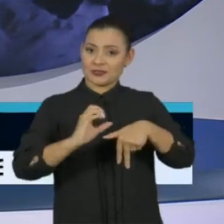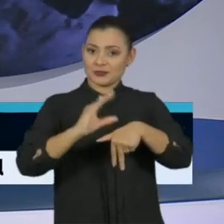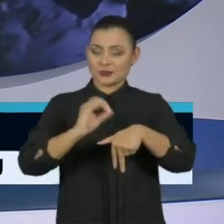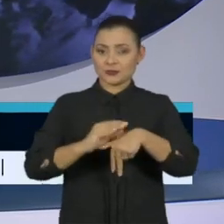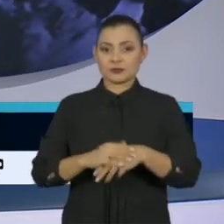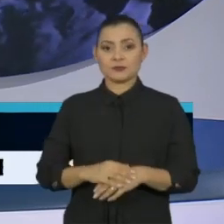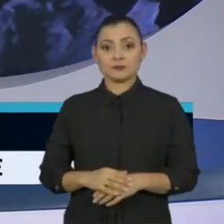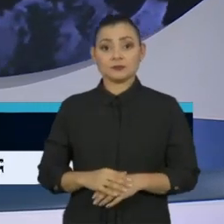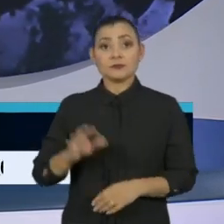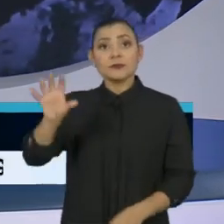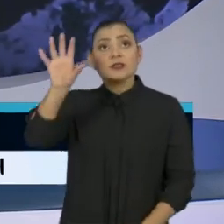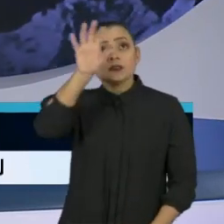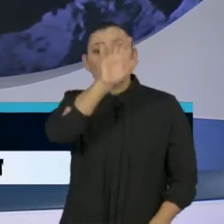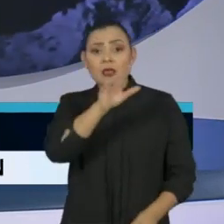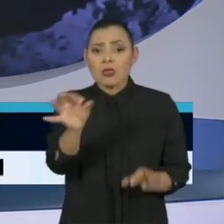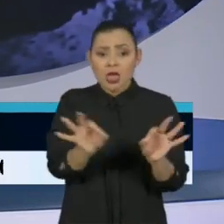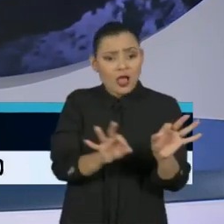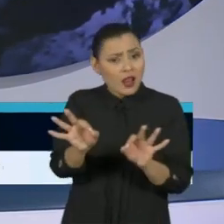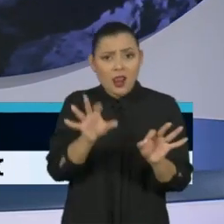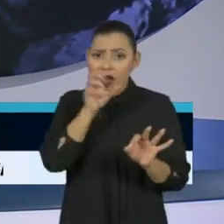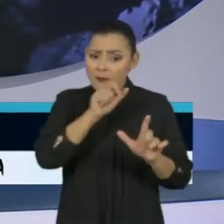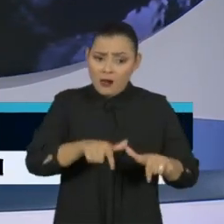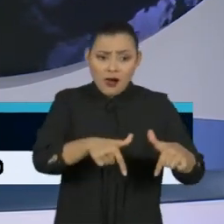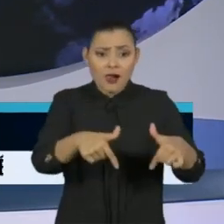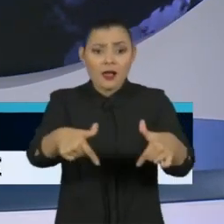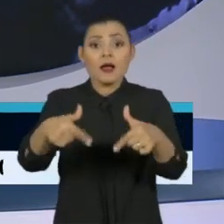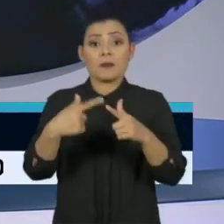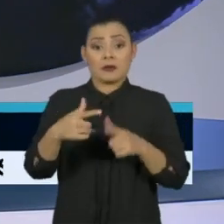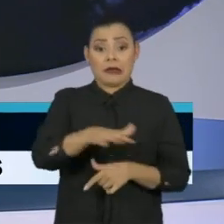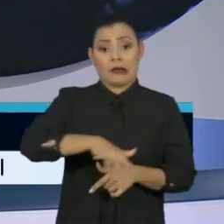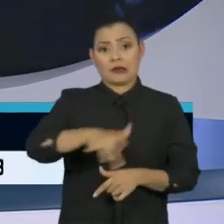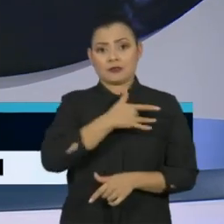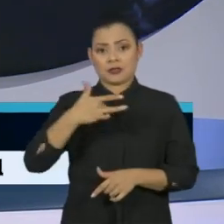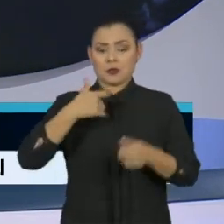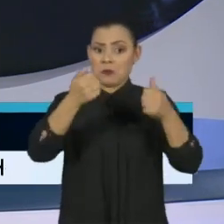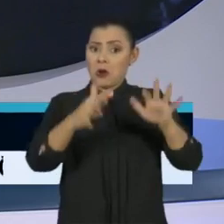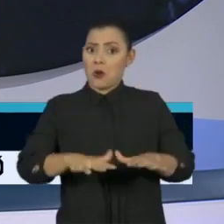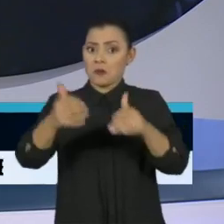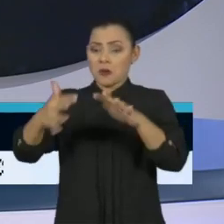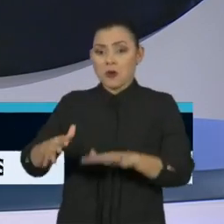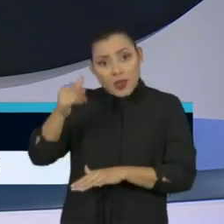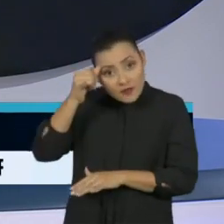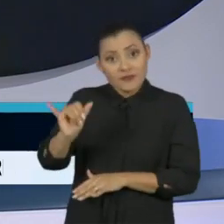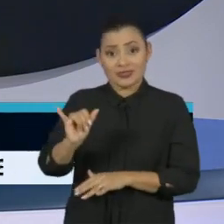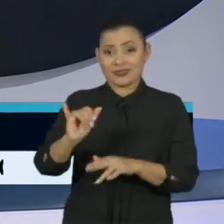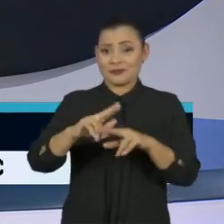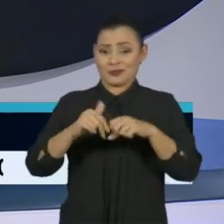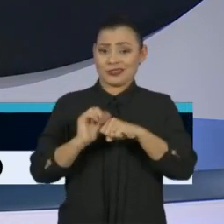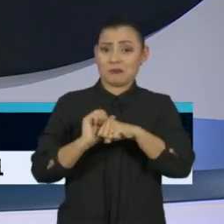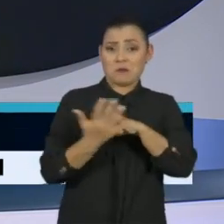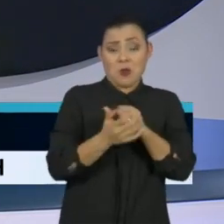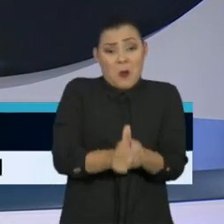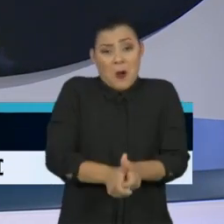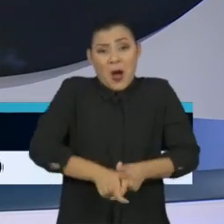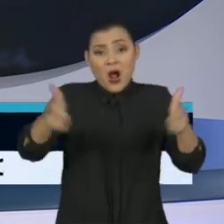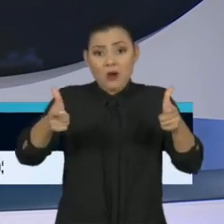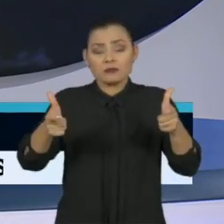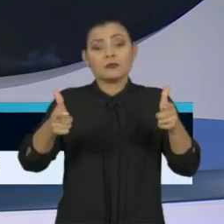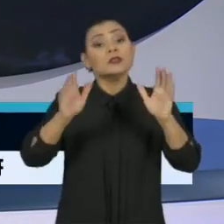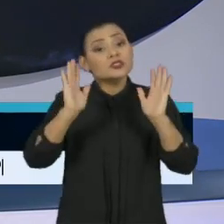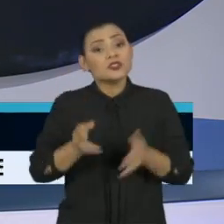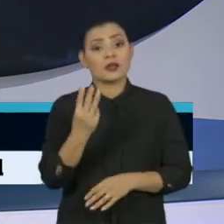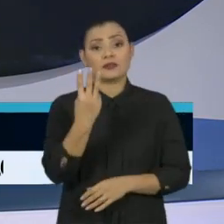Estados correm contra o tempo para evitar um colapso na saúde antes do pico esperado de casos da Covid-19. O Brasil tem mais de